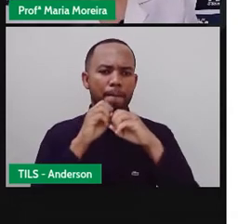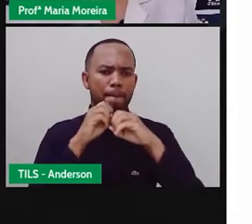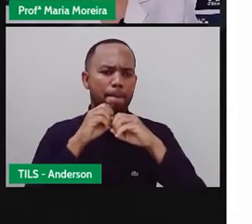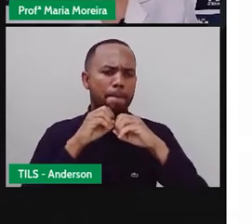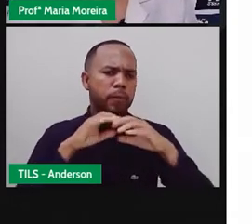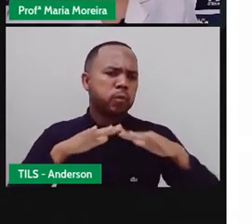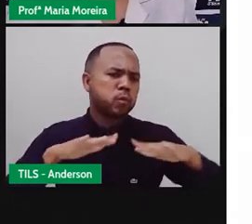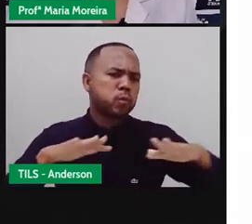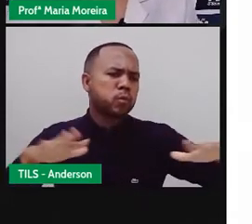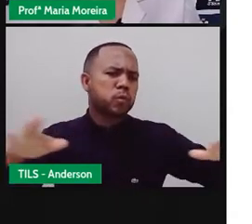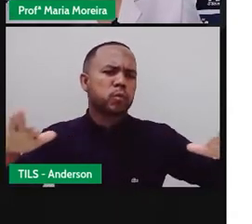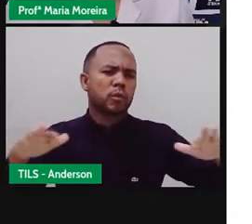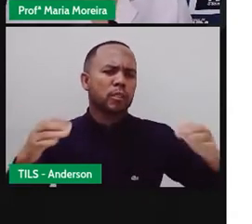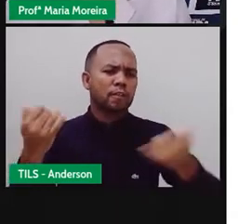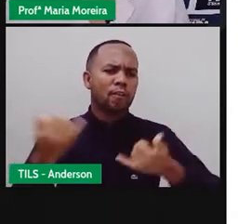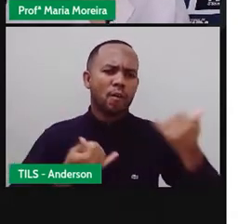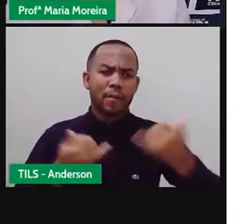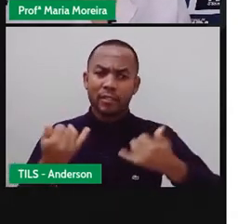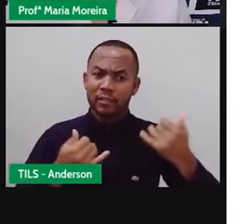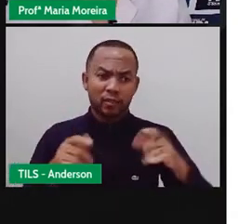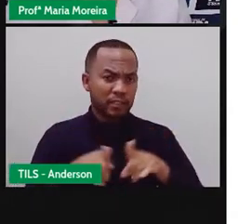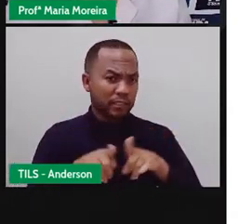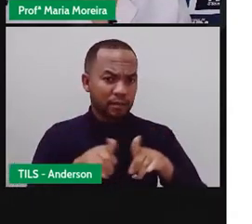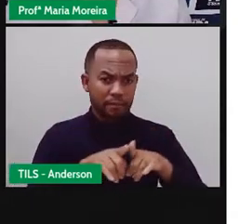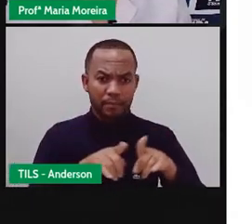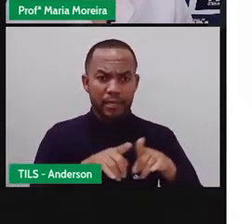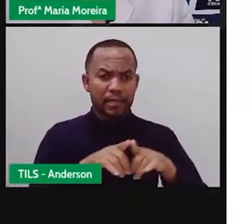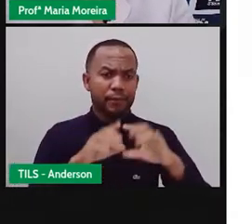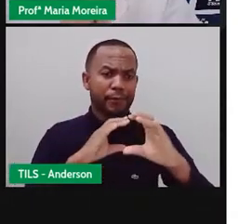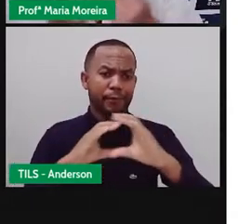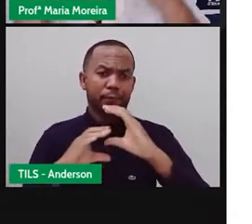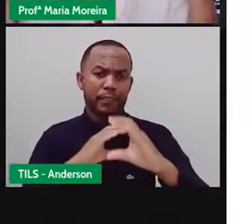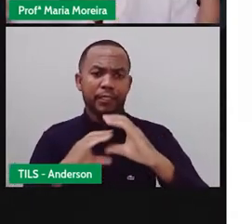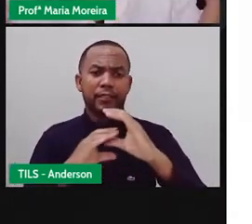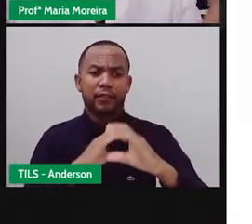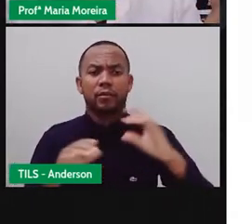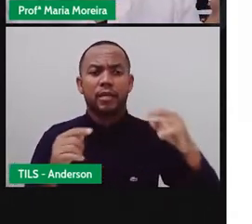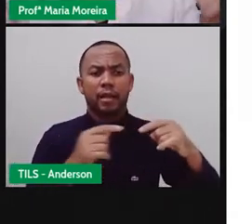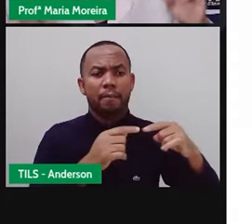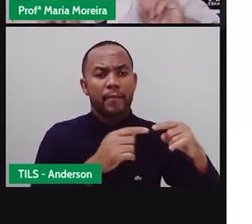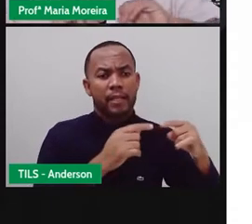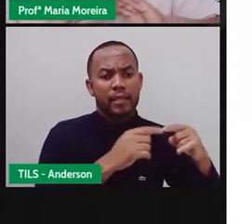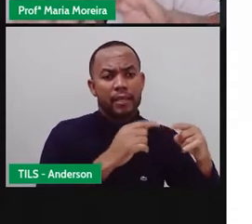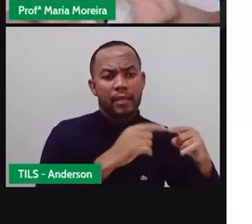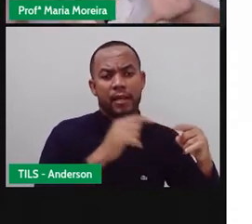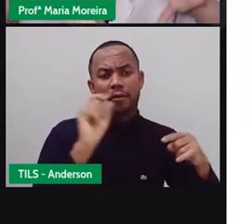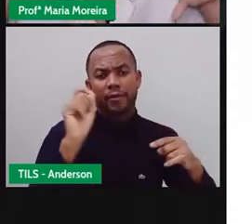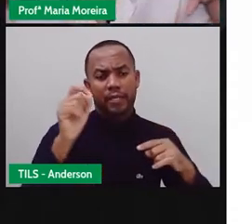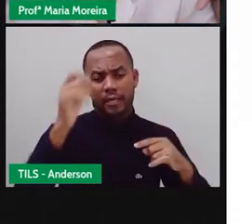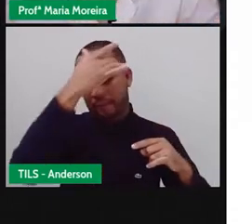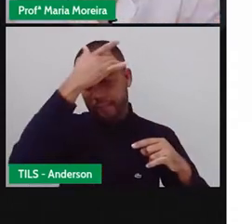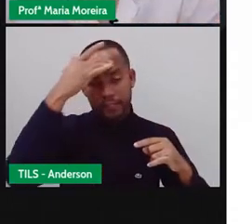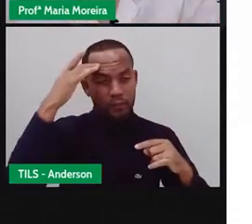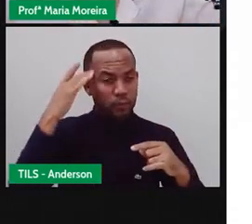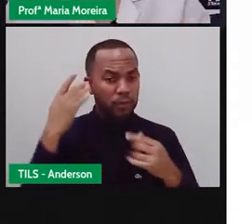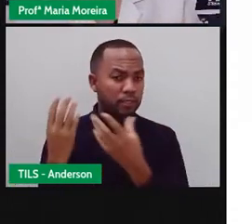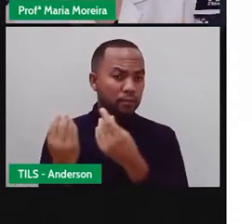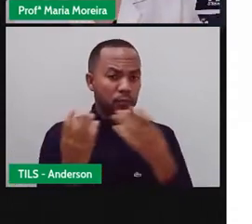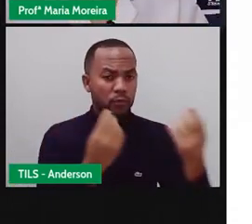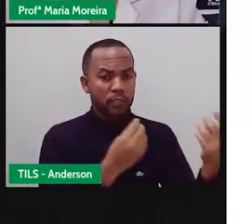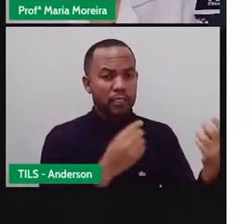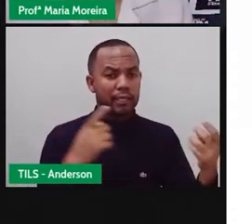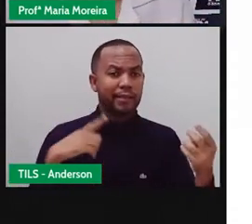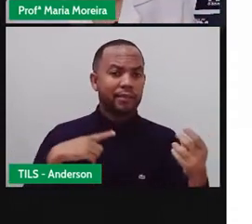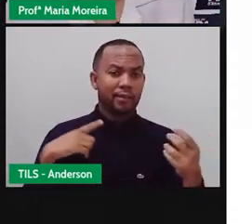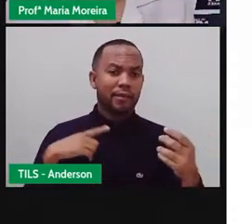informação. Então, essa é a função do meio de comunicação, ó, fazer com que a informação, ela se propague, que ela se